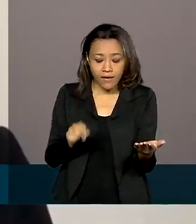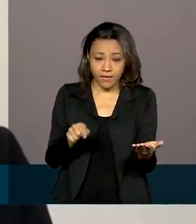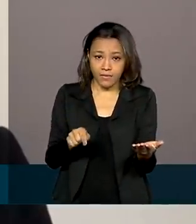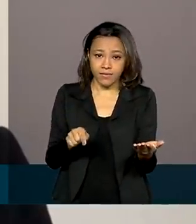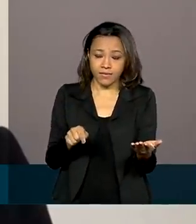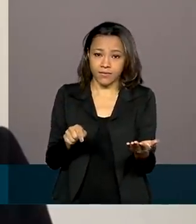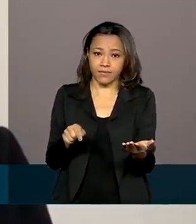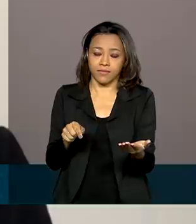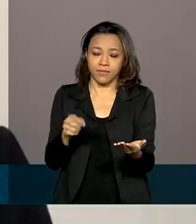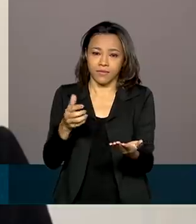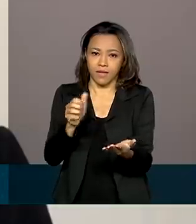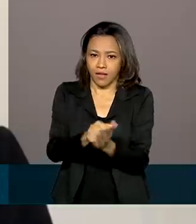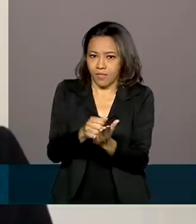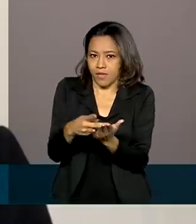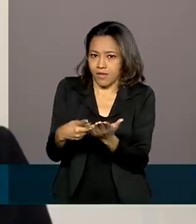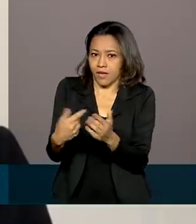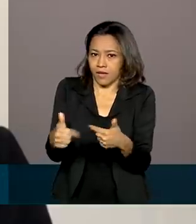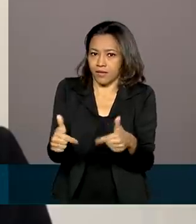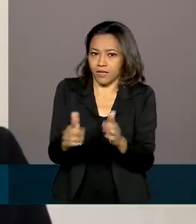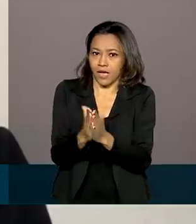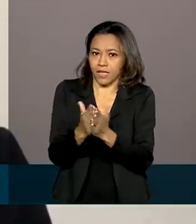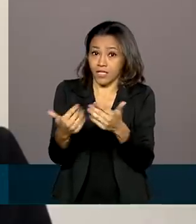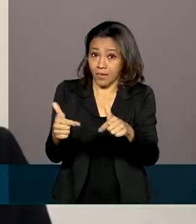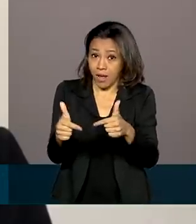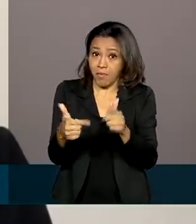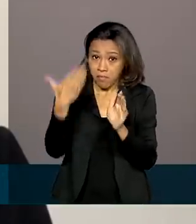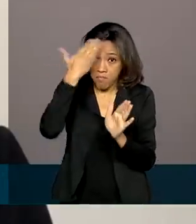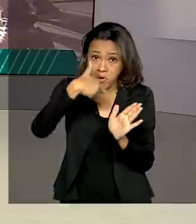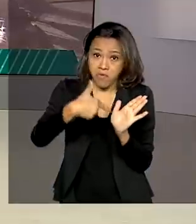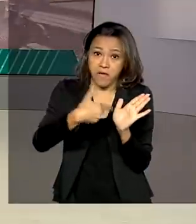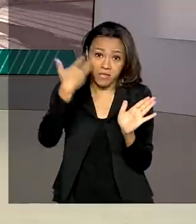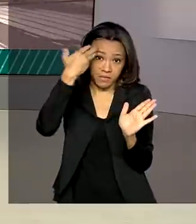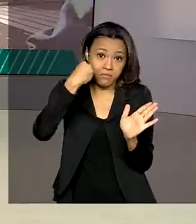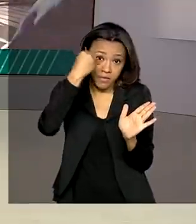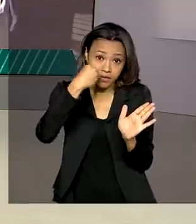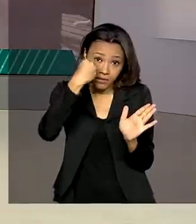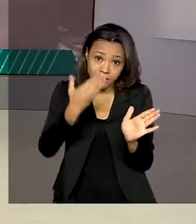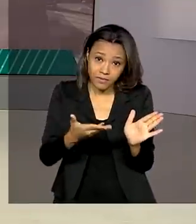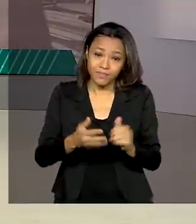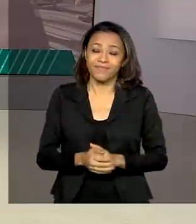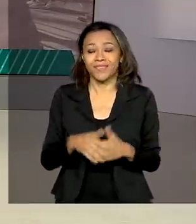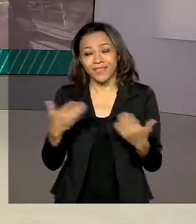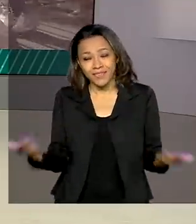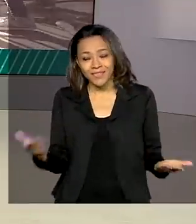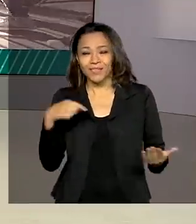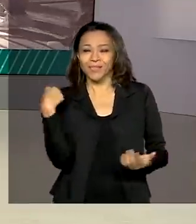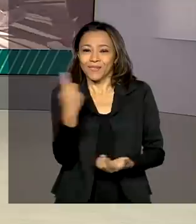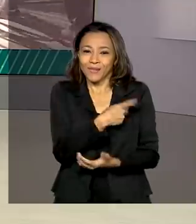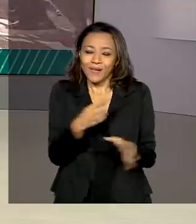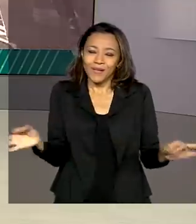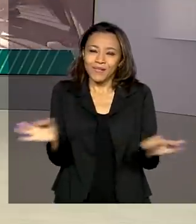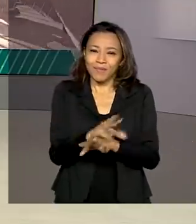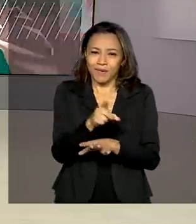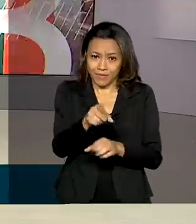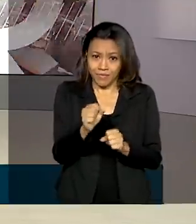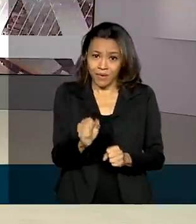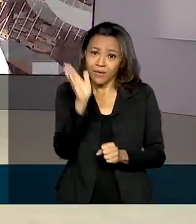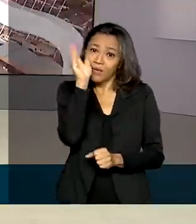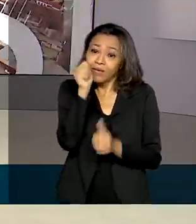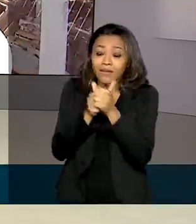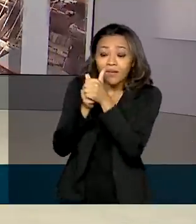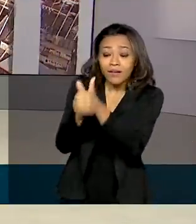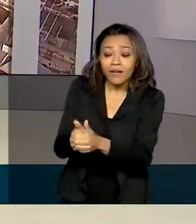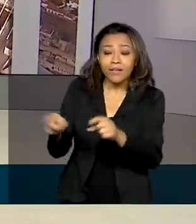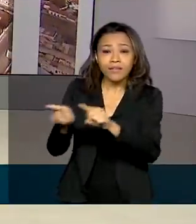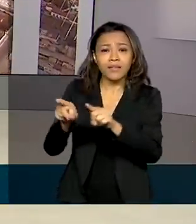para comprovar a experiência profissional. É isso, o Brasil em Dia fica por aqui. Você pode nos acompanhar